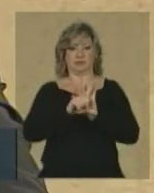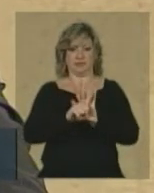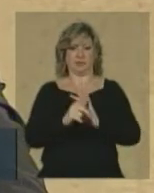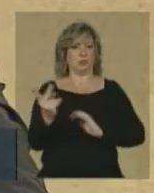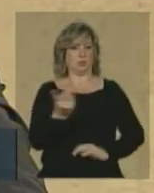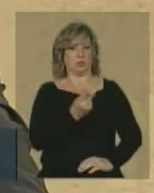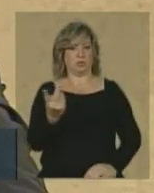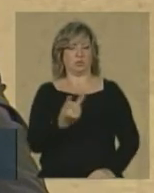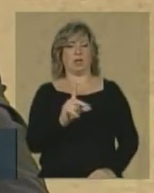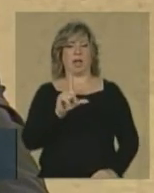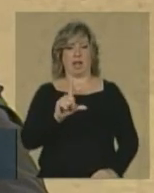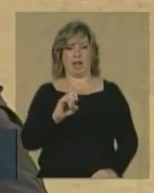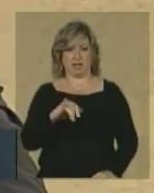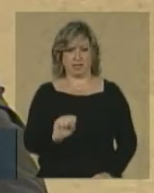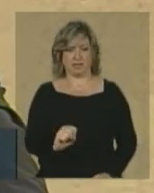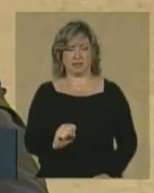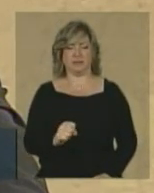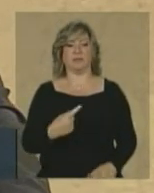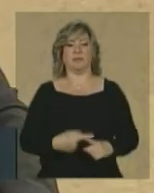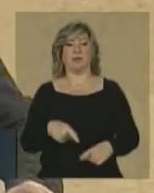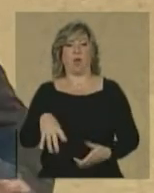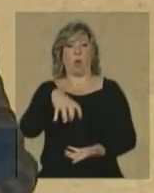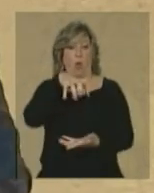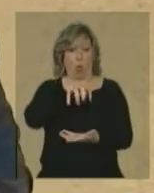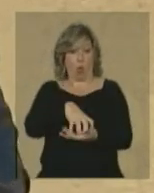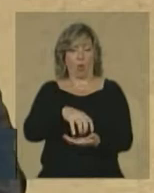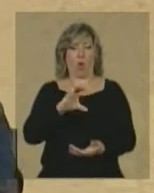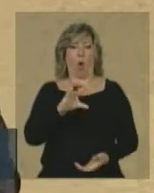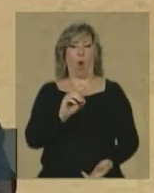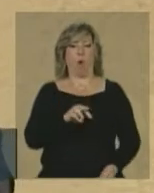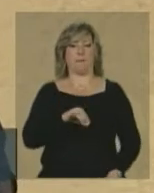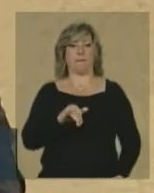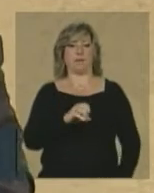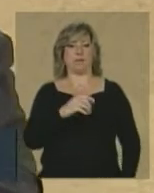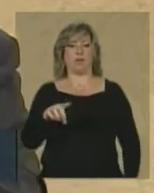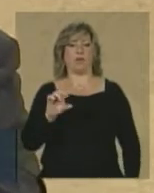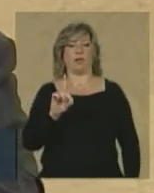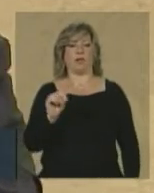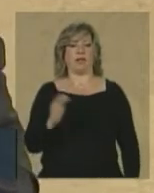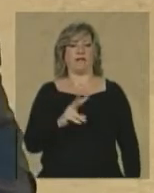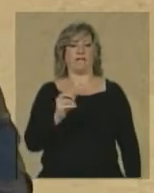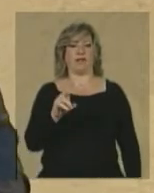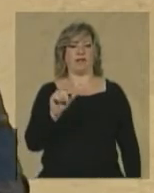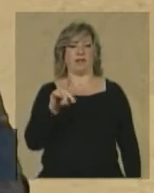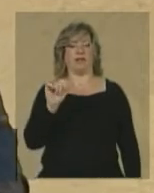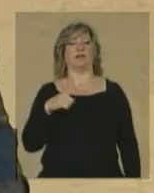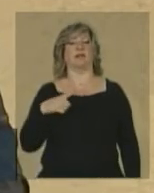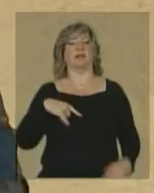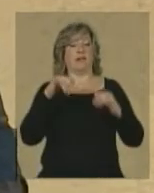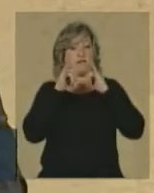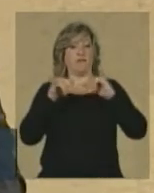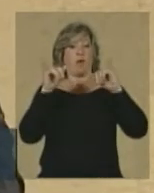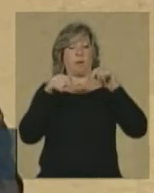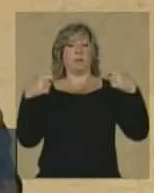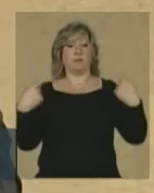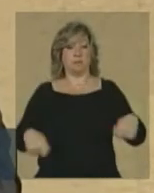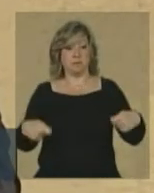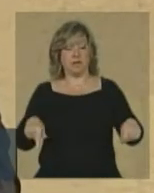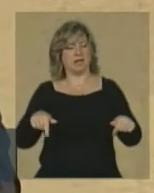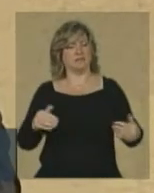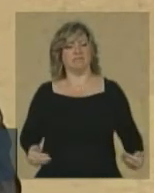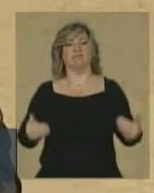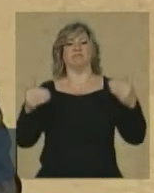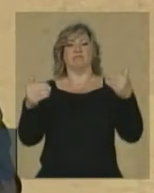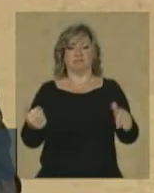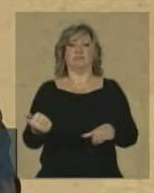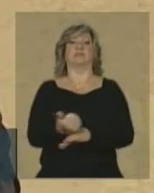das duas leis. A Comissão da Verdade que não pode prescindir do acesso à informação é sem qualquer dúvida um passo fundamental